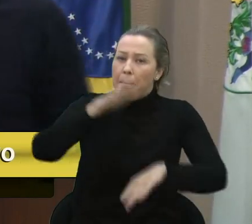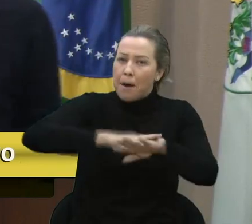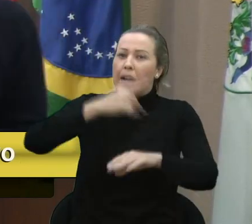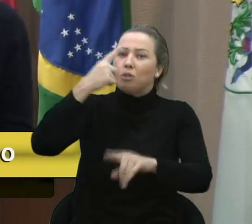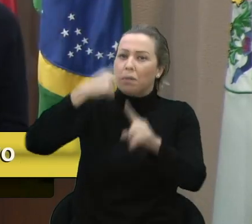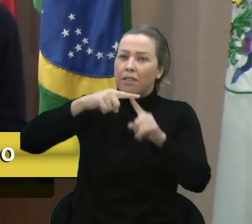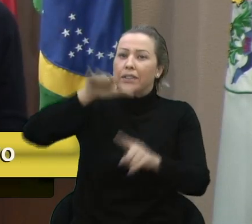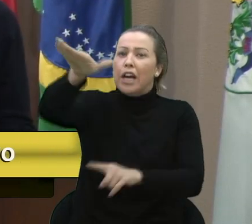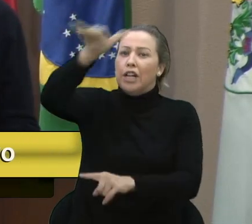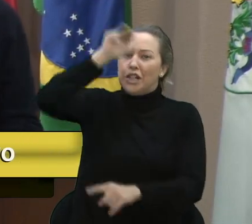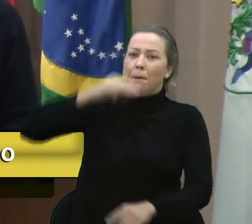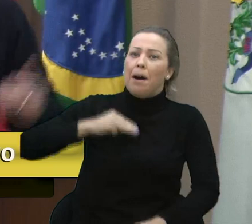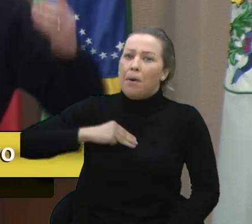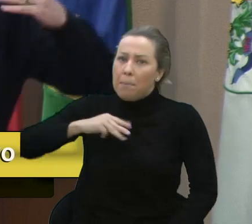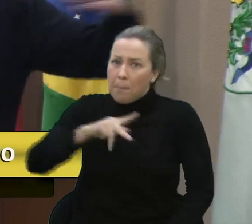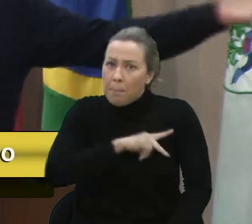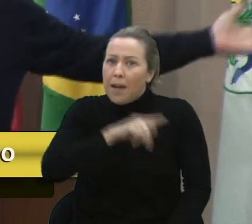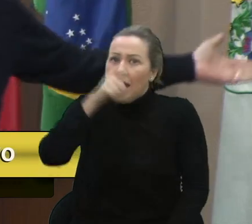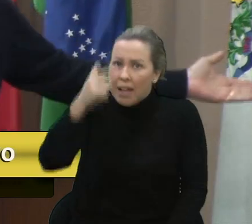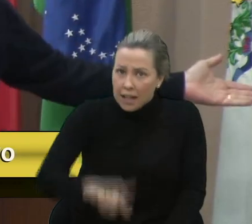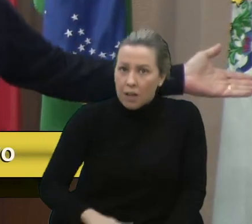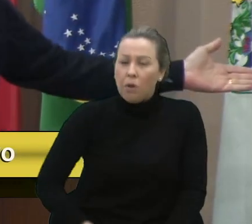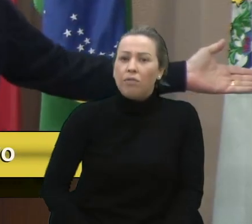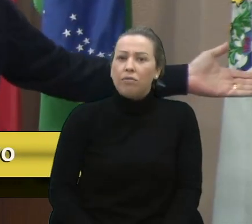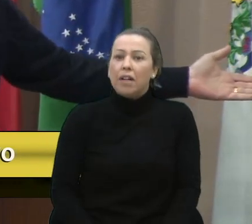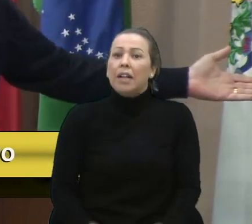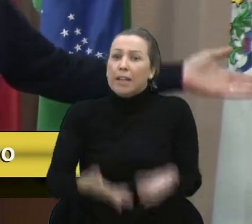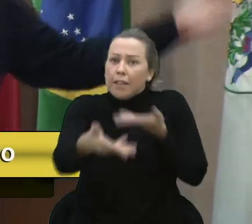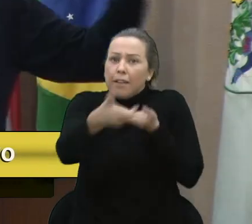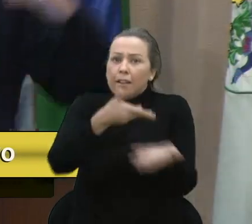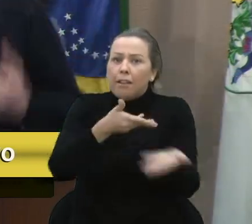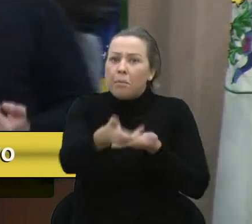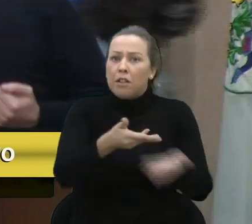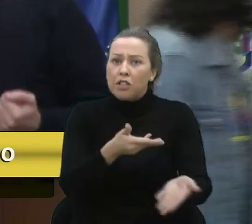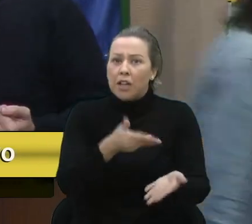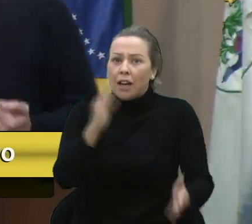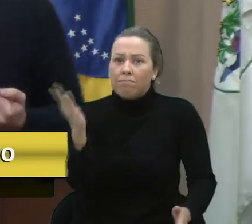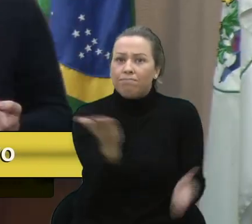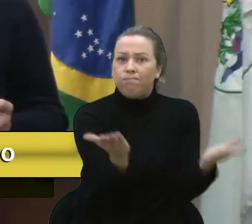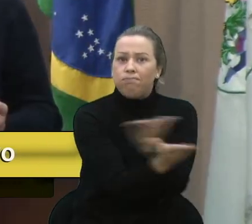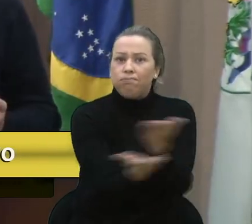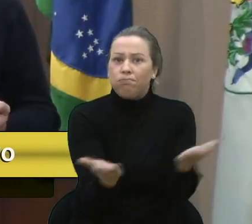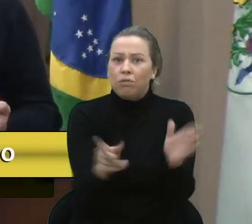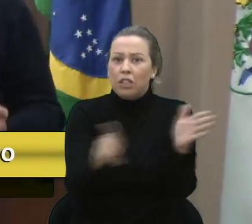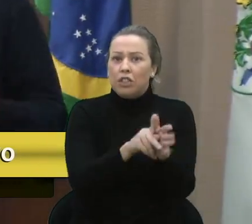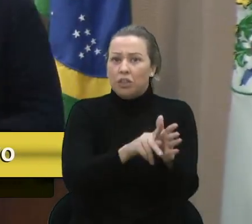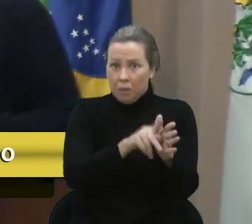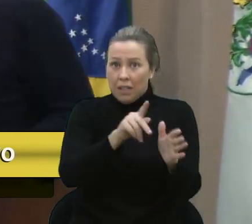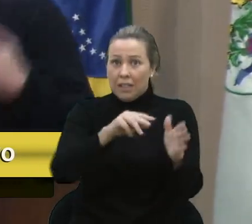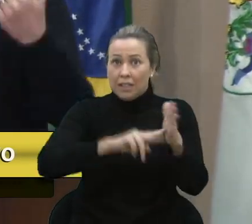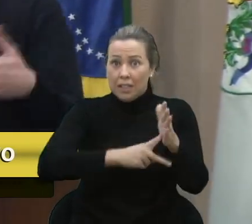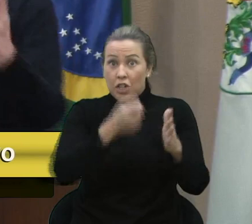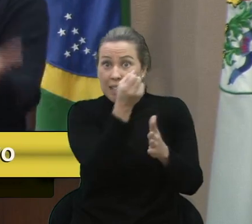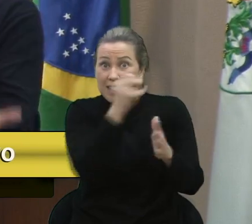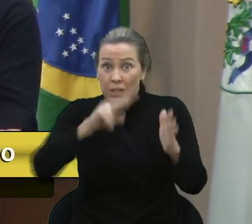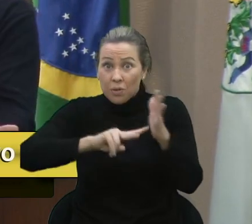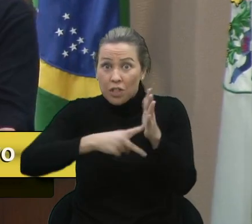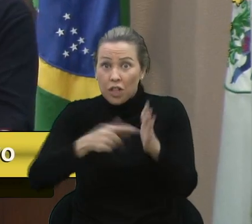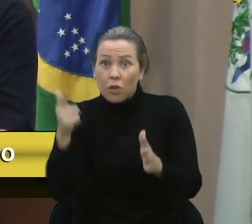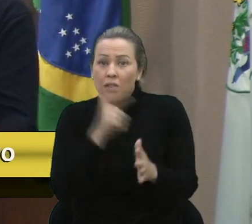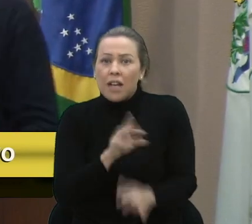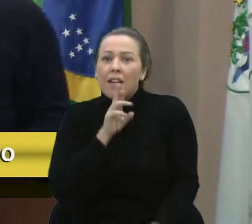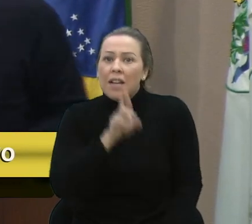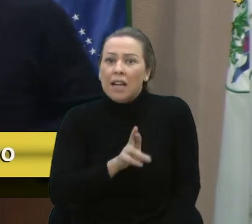ao Ministério Público, vereador Renato, que intermedie essa situação. Se o sindicato não tiver tempo para cumprir o que ele mesmo